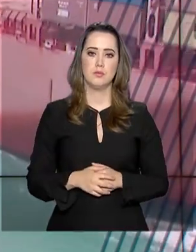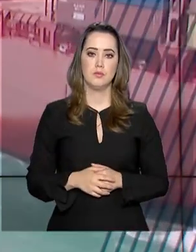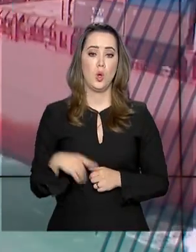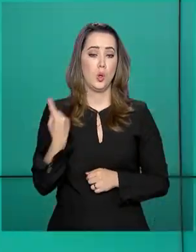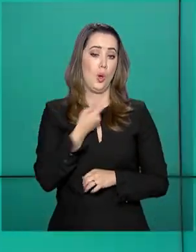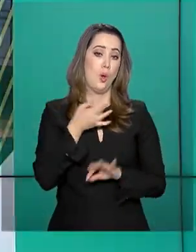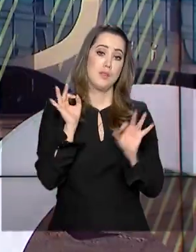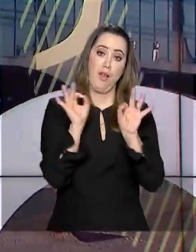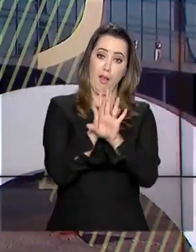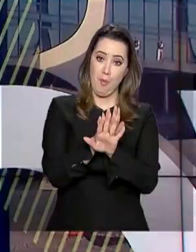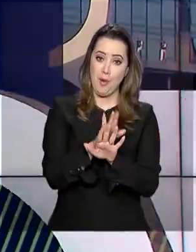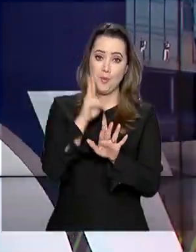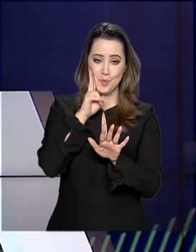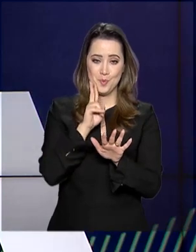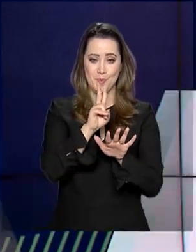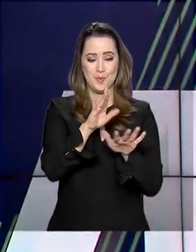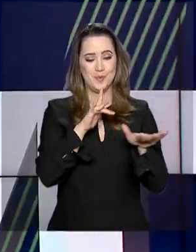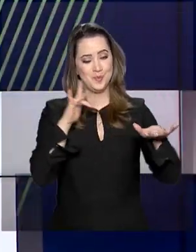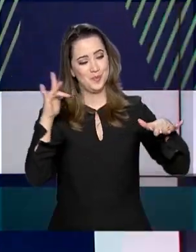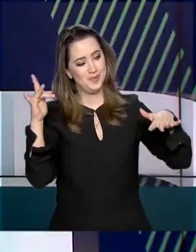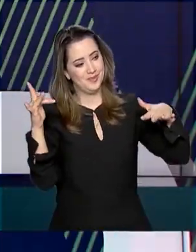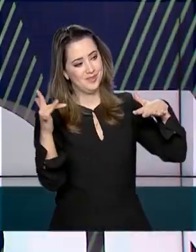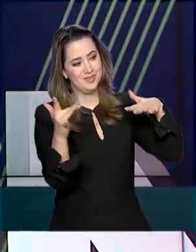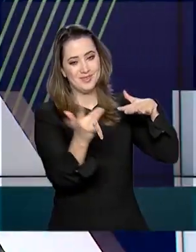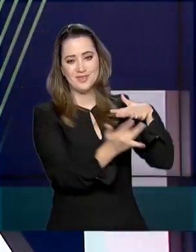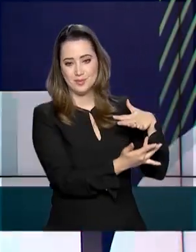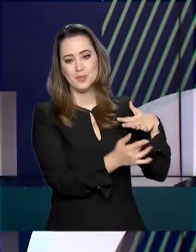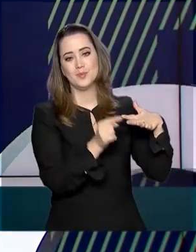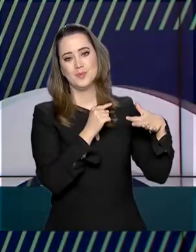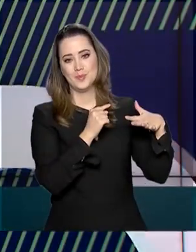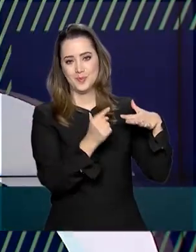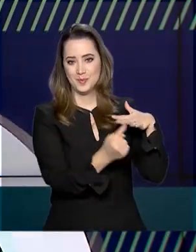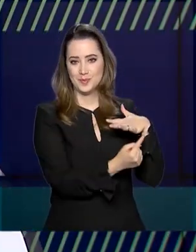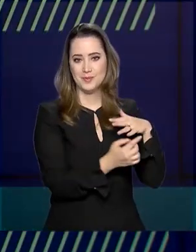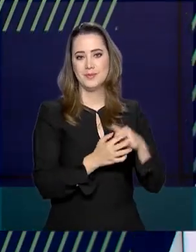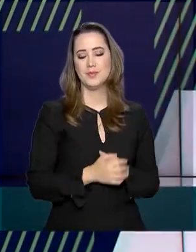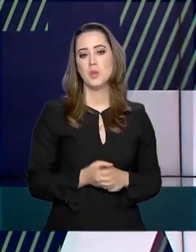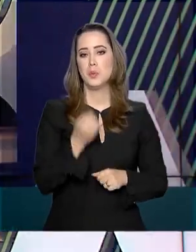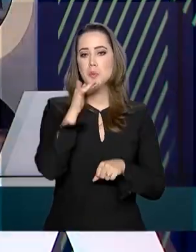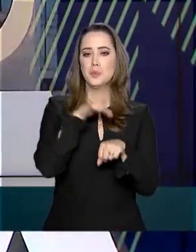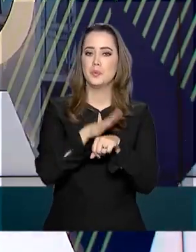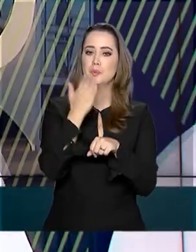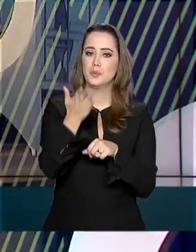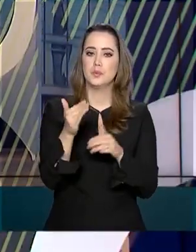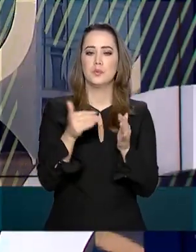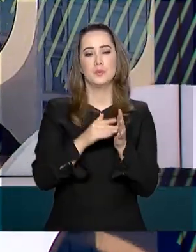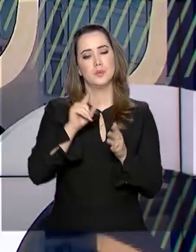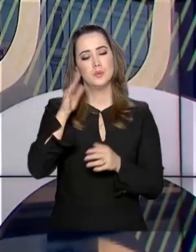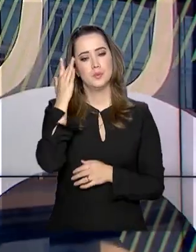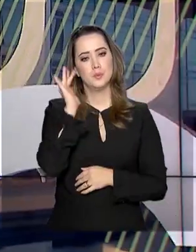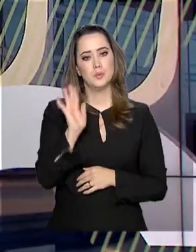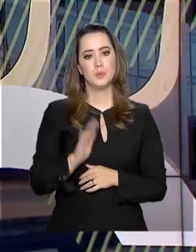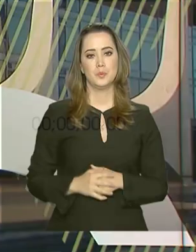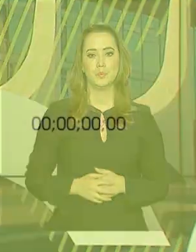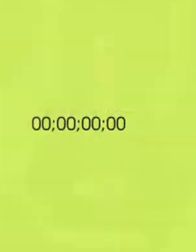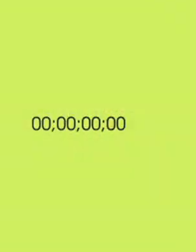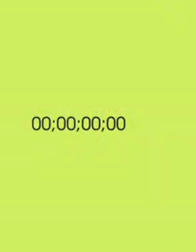O governo agora fica por aqui. Continue nos acompanhando também pelas redes sociais. Uma boa noite para você e até amanhã.